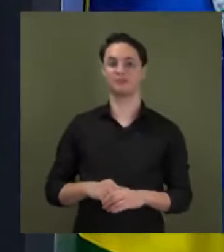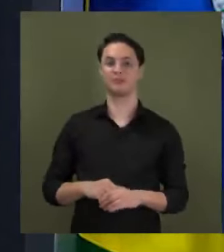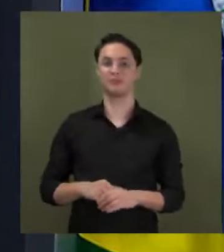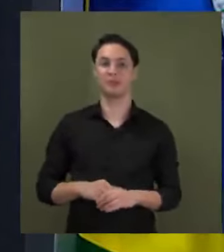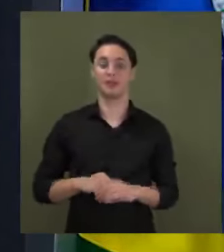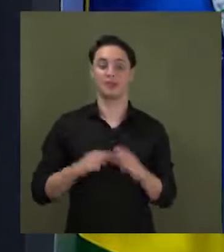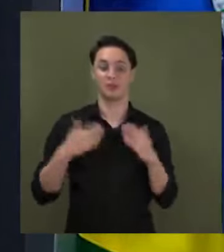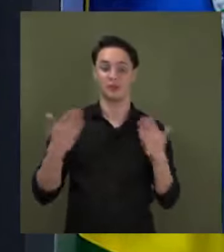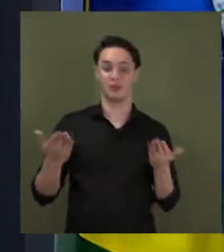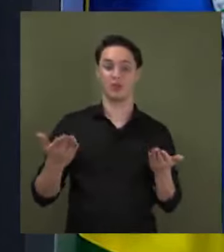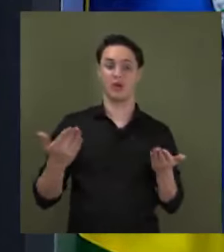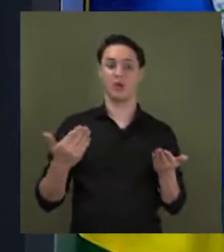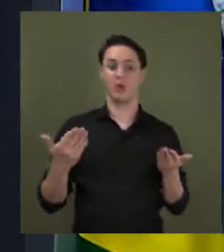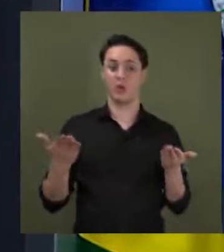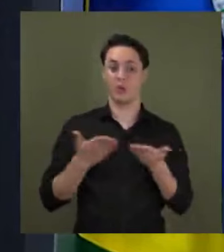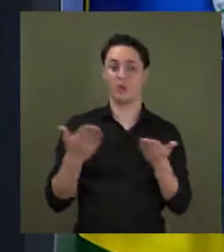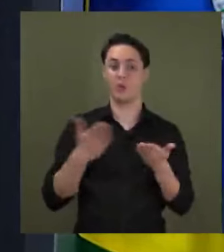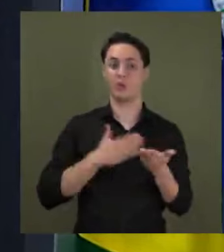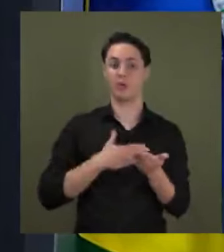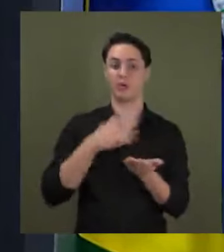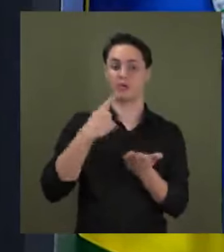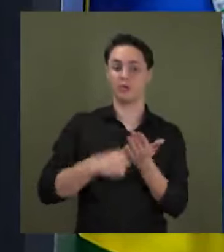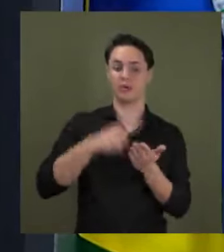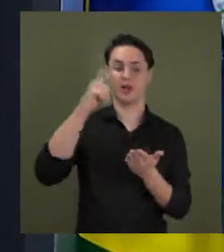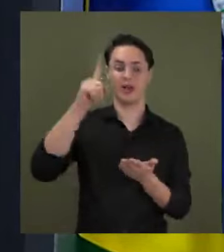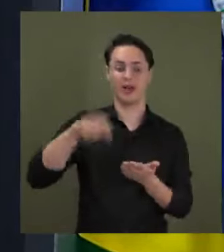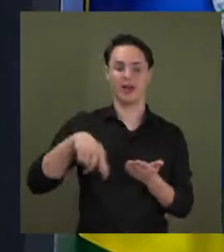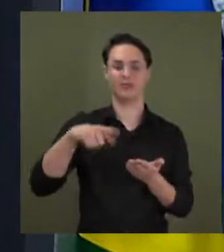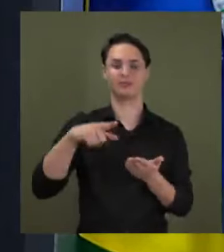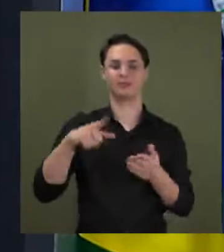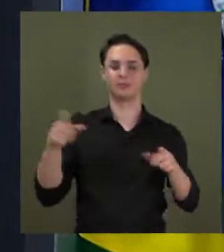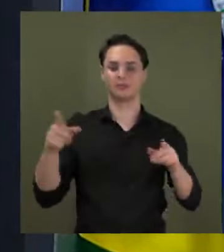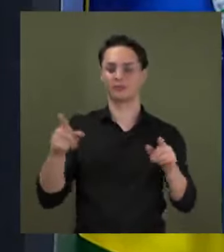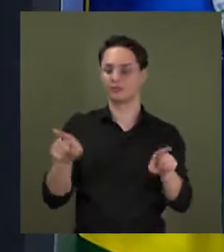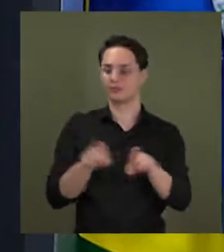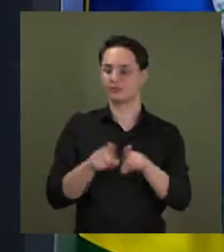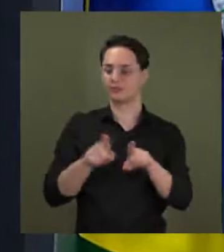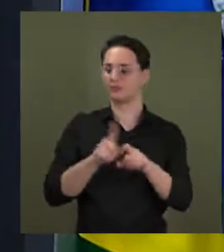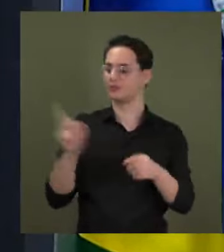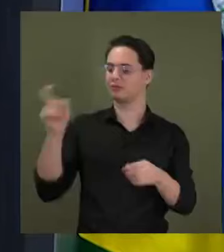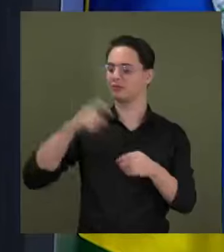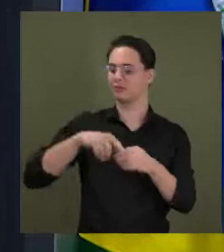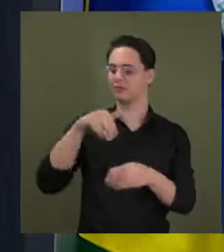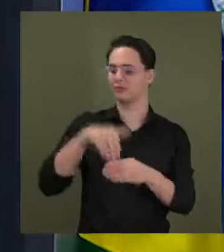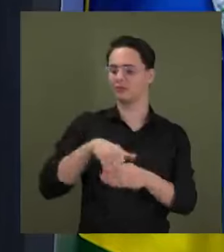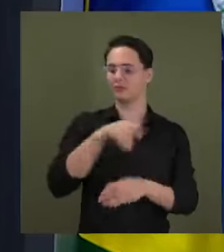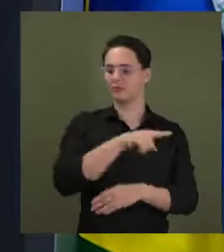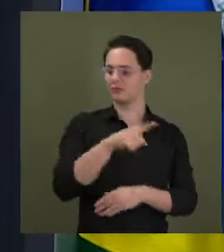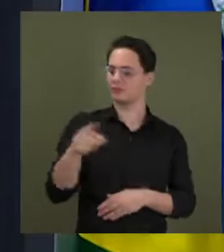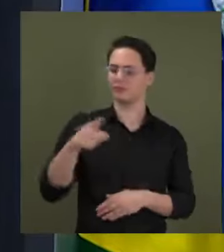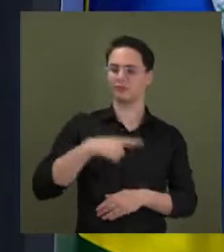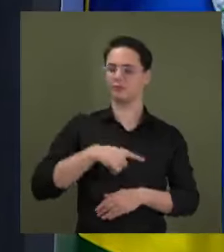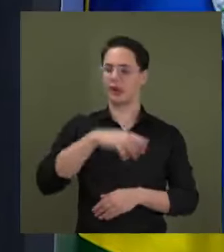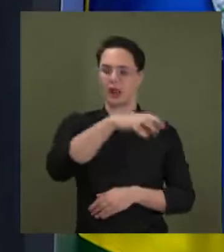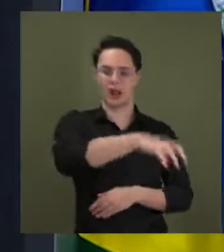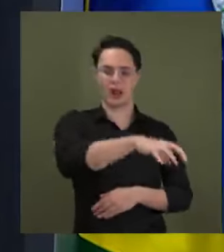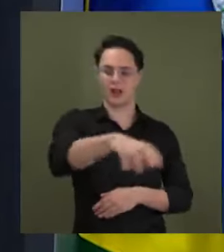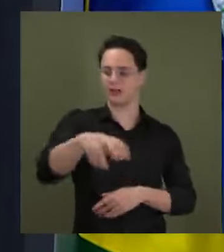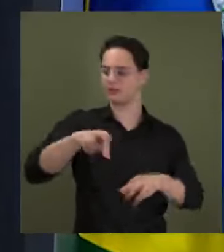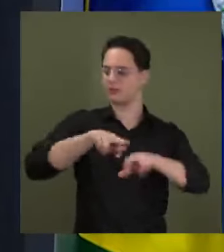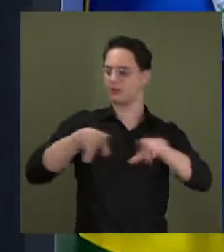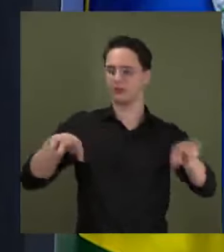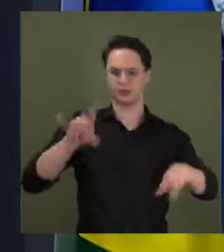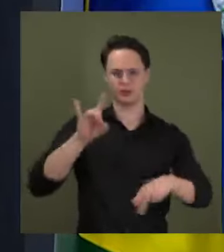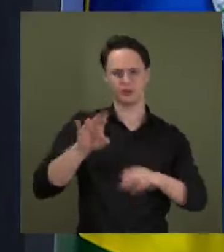Esse meu compromisso é de retribuir cada voto que vieram de pessoas de áreas diferentes, não só da educação,